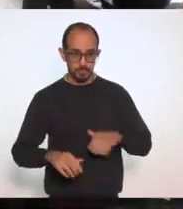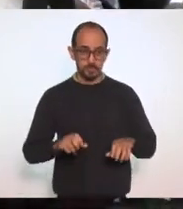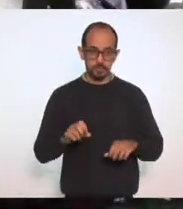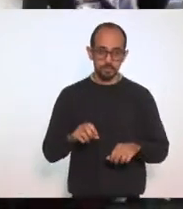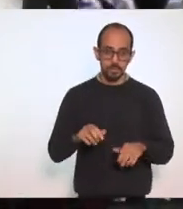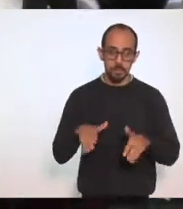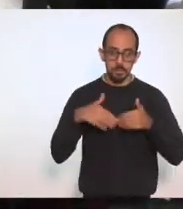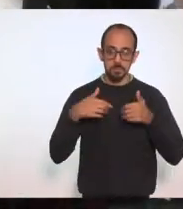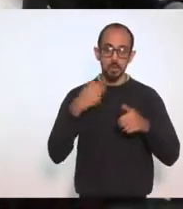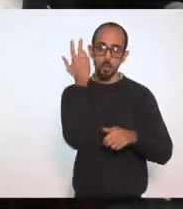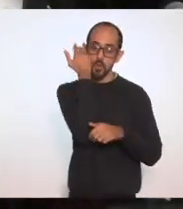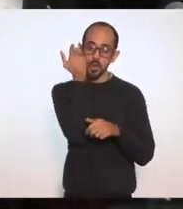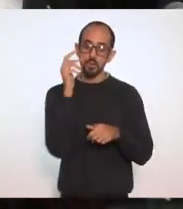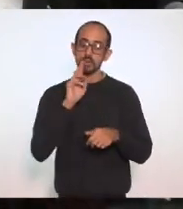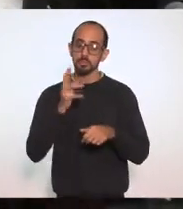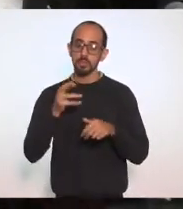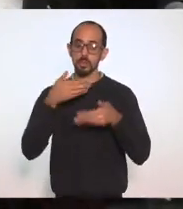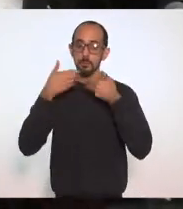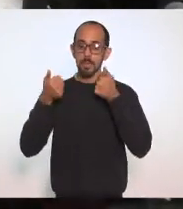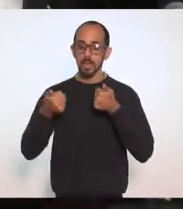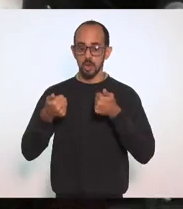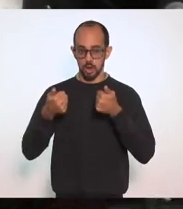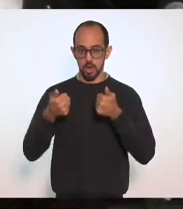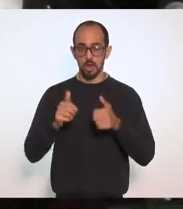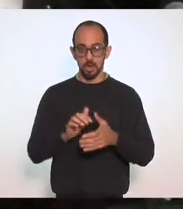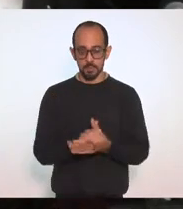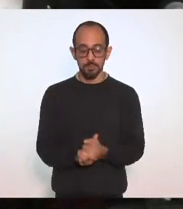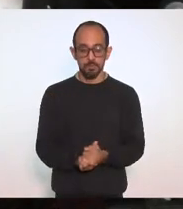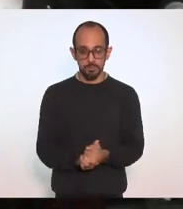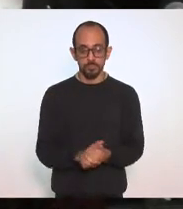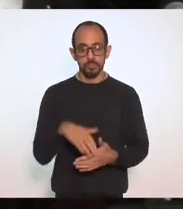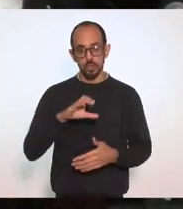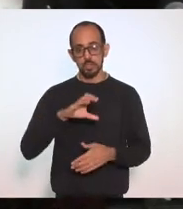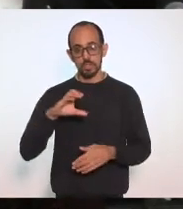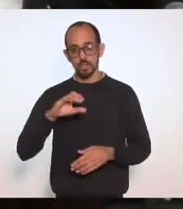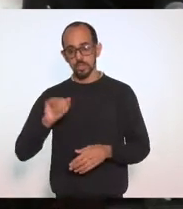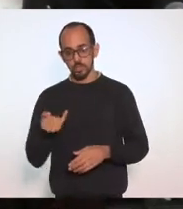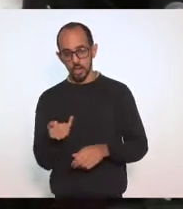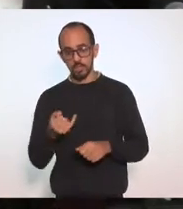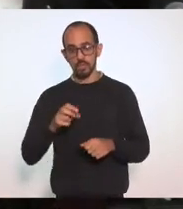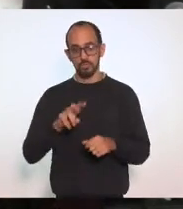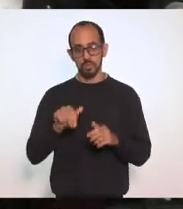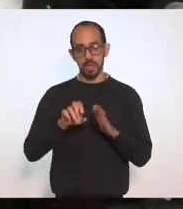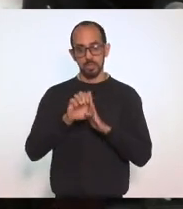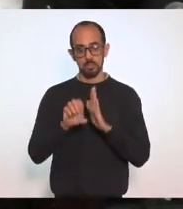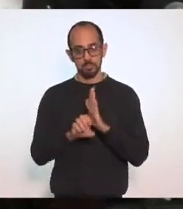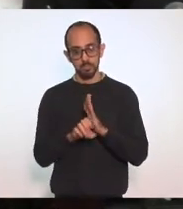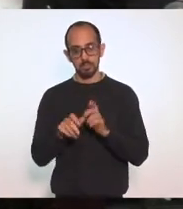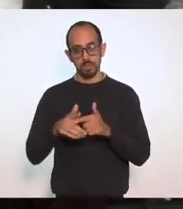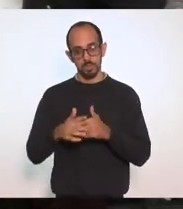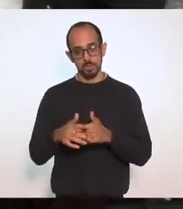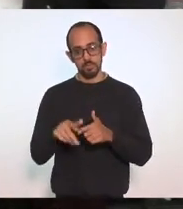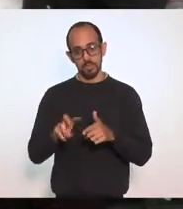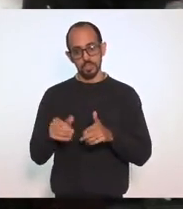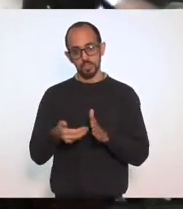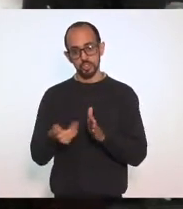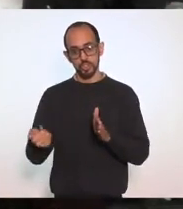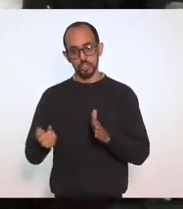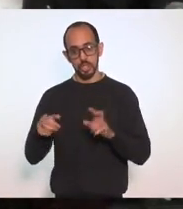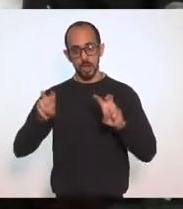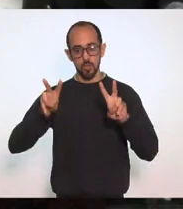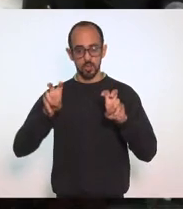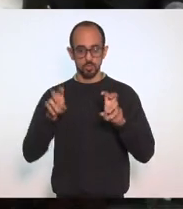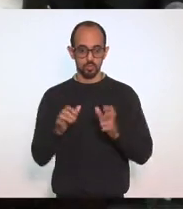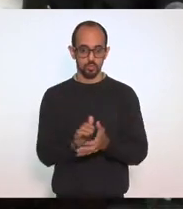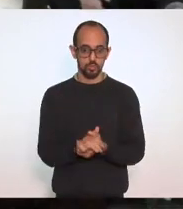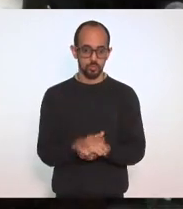desse tanto o parecer da CCJ. O projeto recebeu algumas emendas e ele vai sair de pauta. Deputada Marta deu ok,